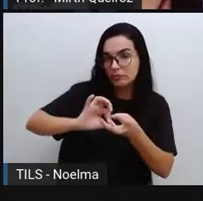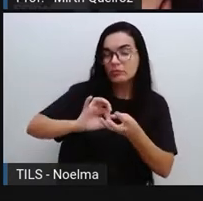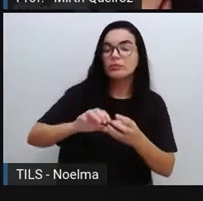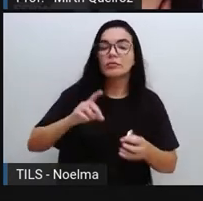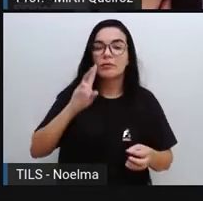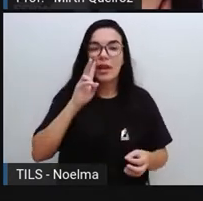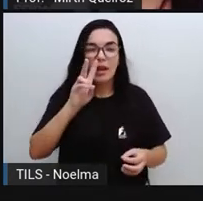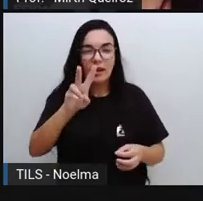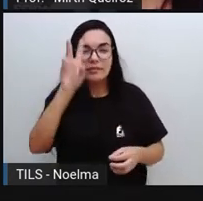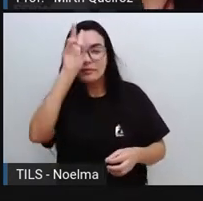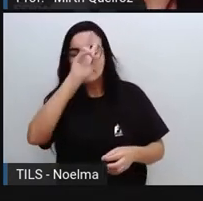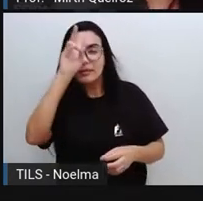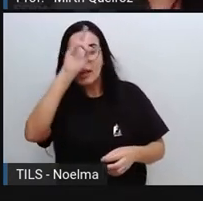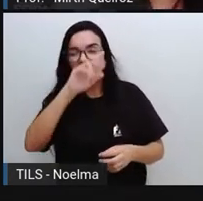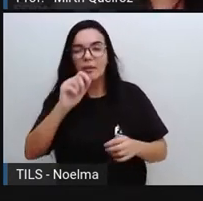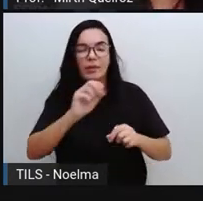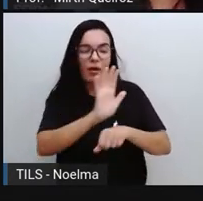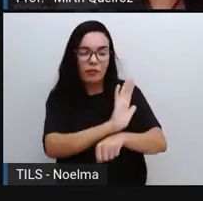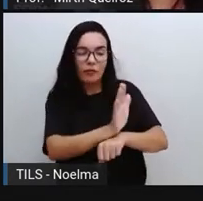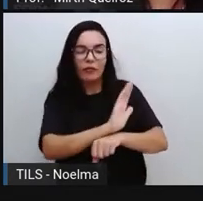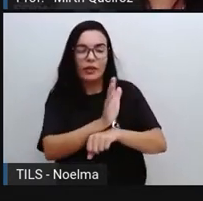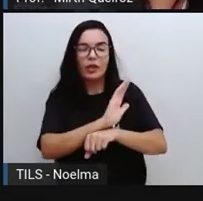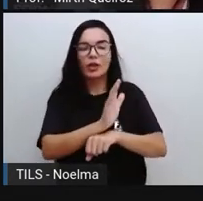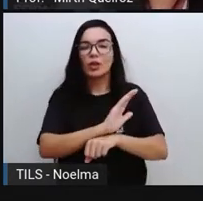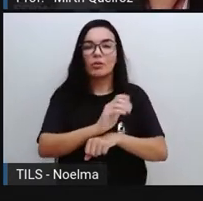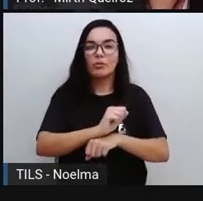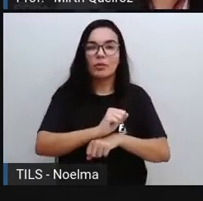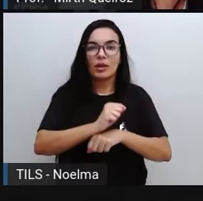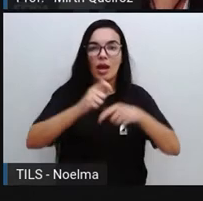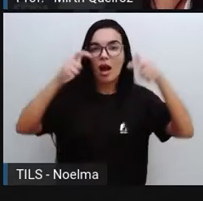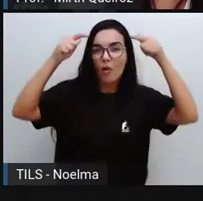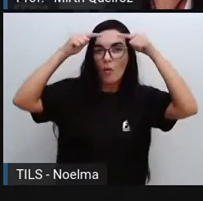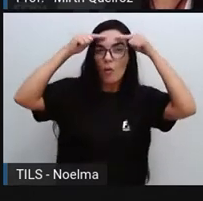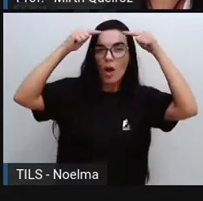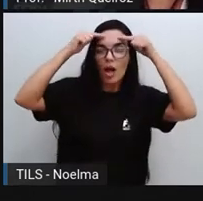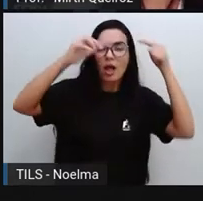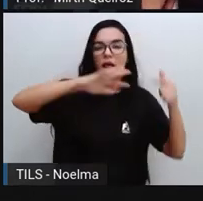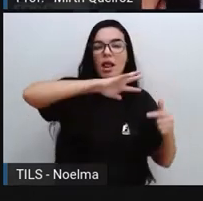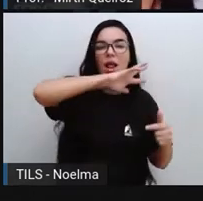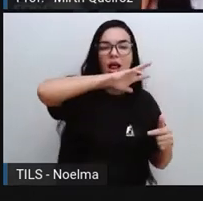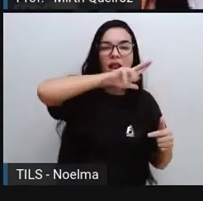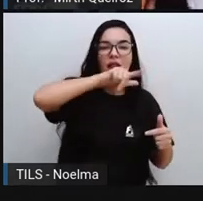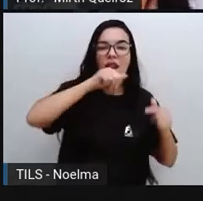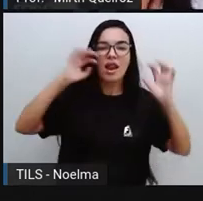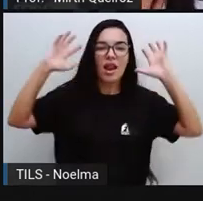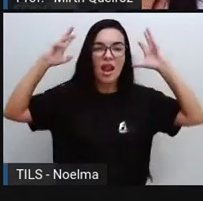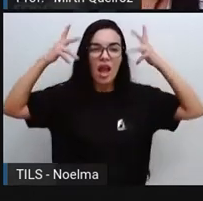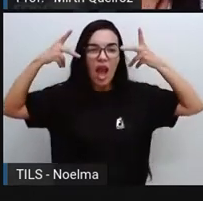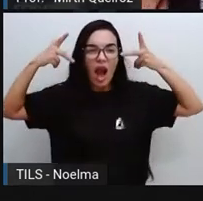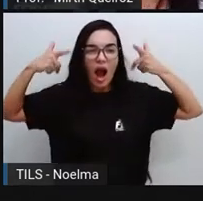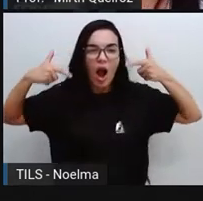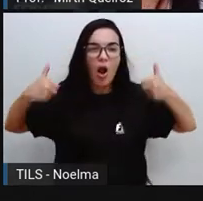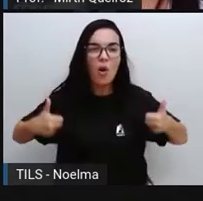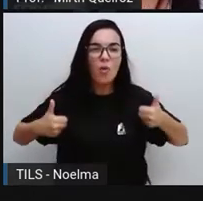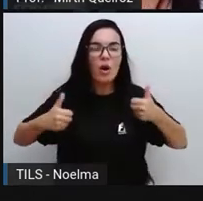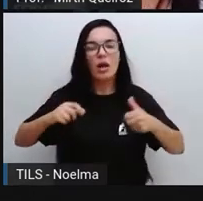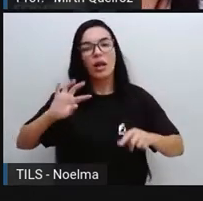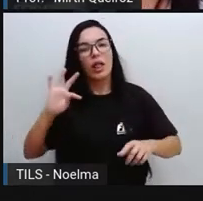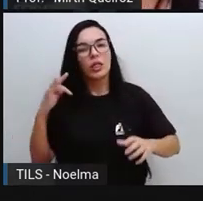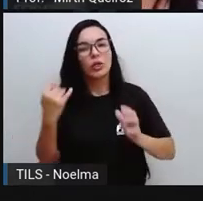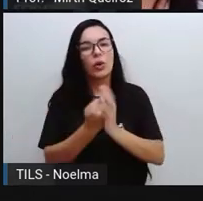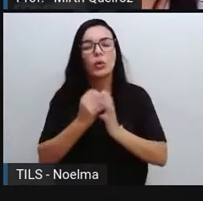filme do Rei Leão? Desde o menor dos antílopes, desde uma formiguinha até os maiores dos antílopes, todos são